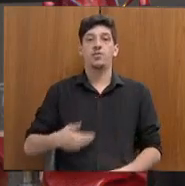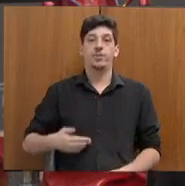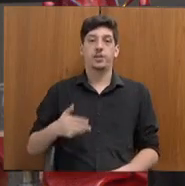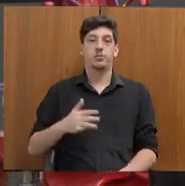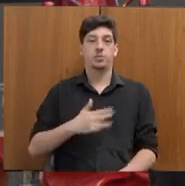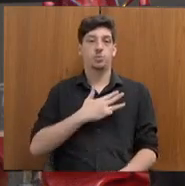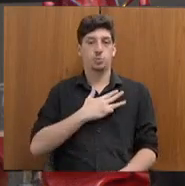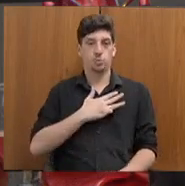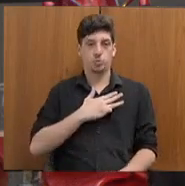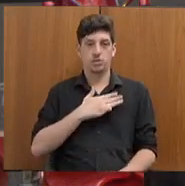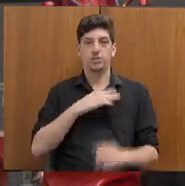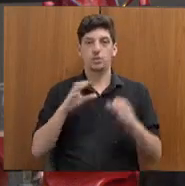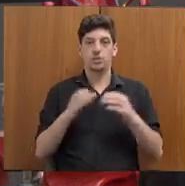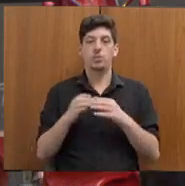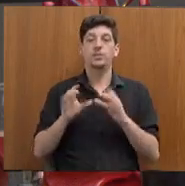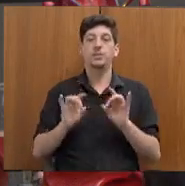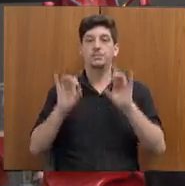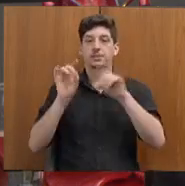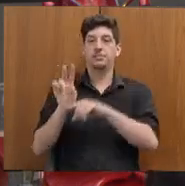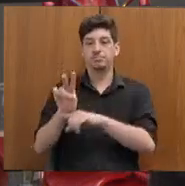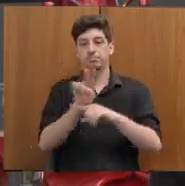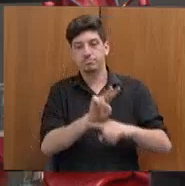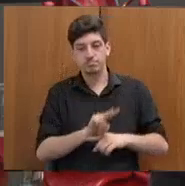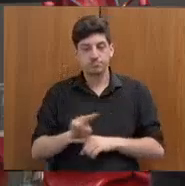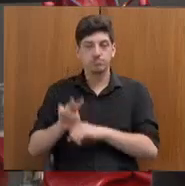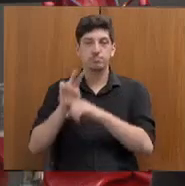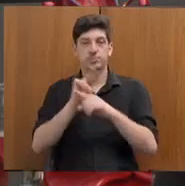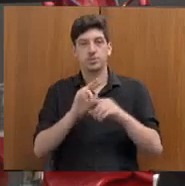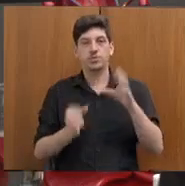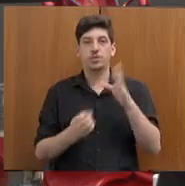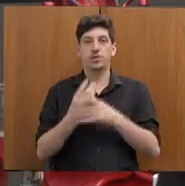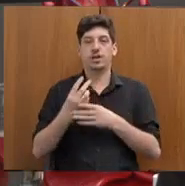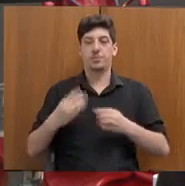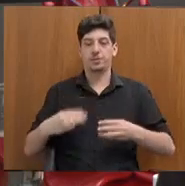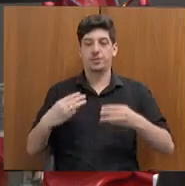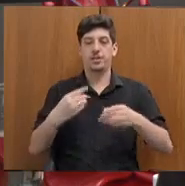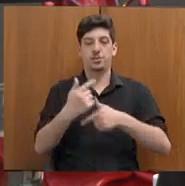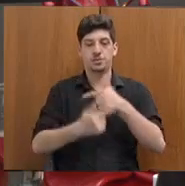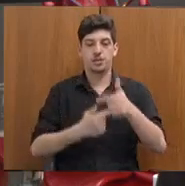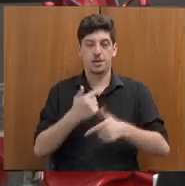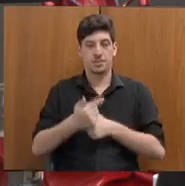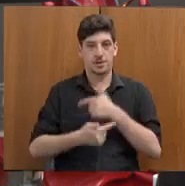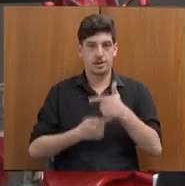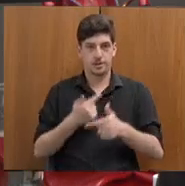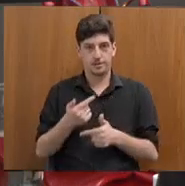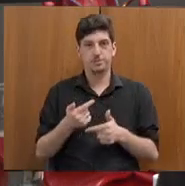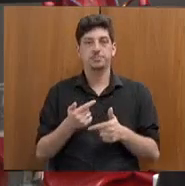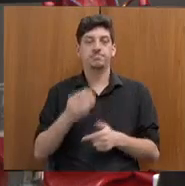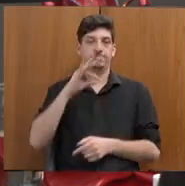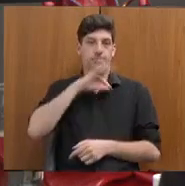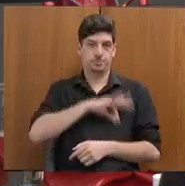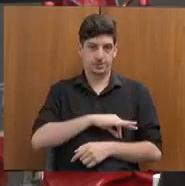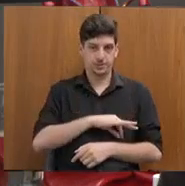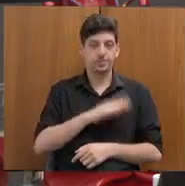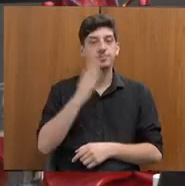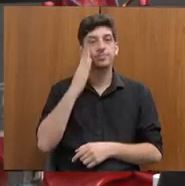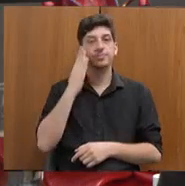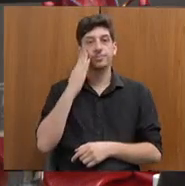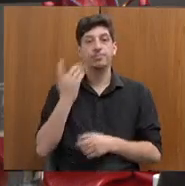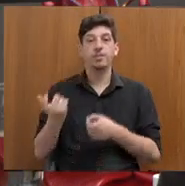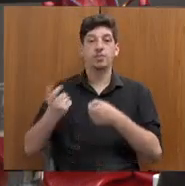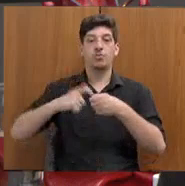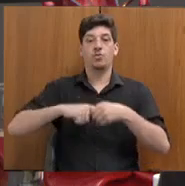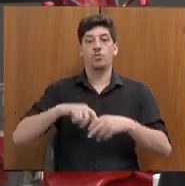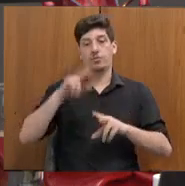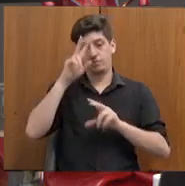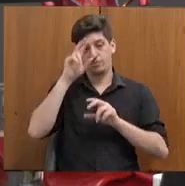Móvel, que foi criado pelo recriado do Ministério do Trabalho e Emprego, ele volta mais autuante. Ele